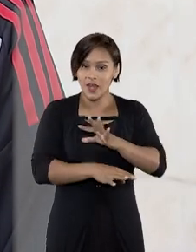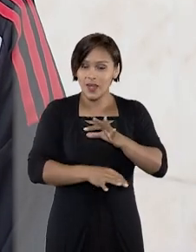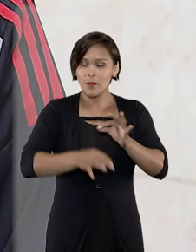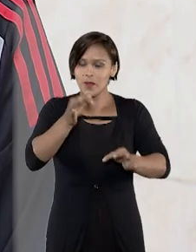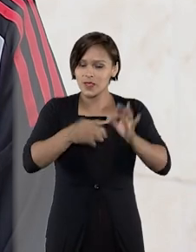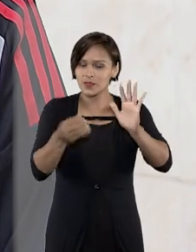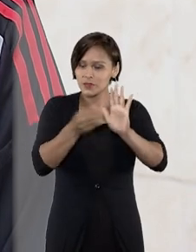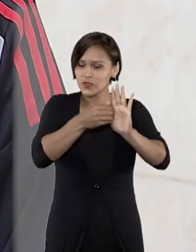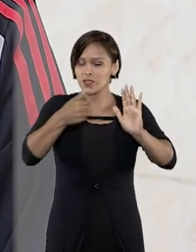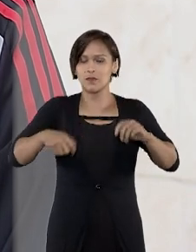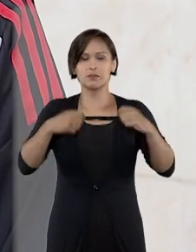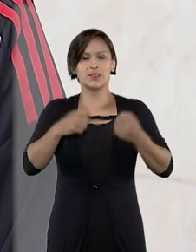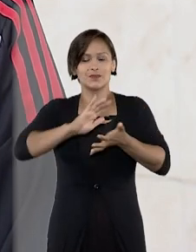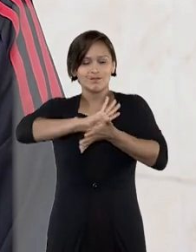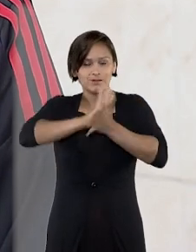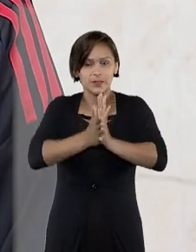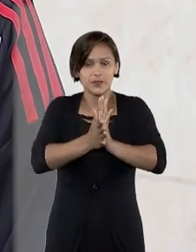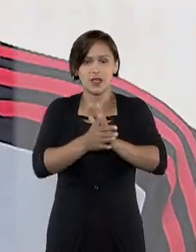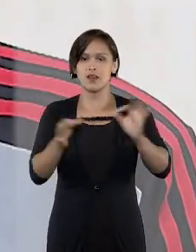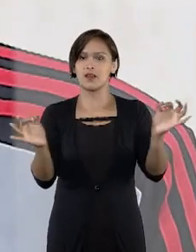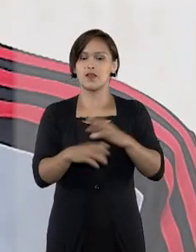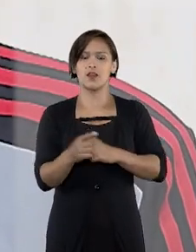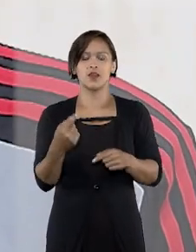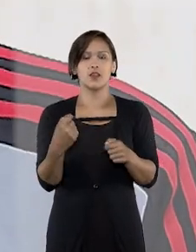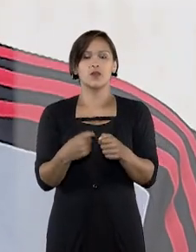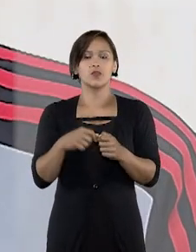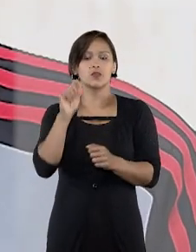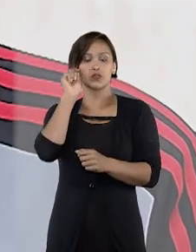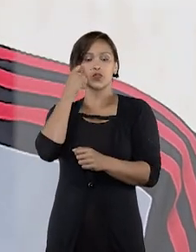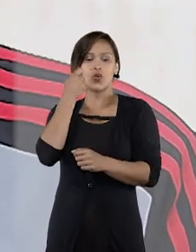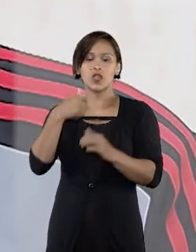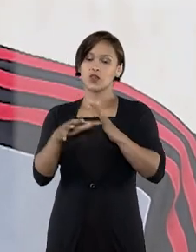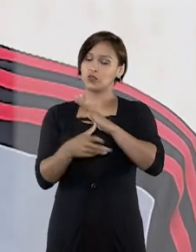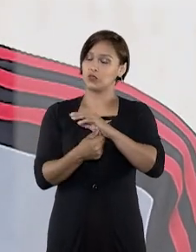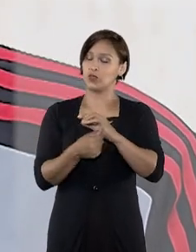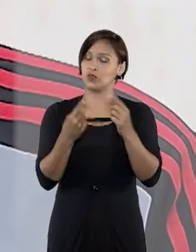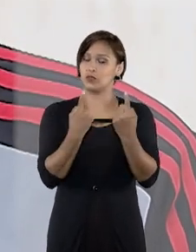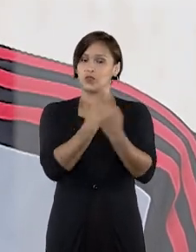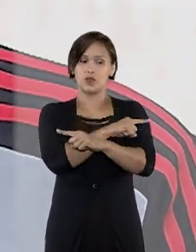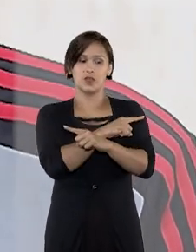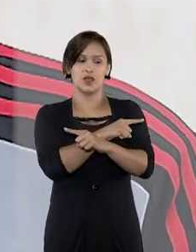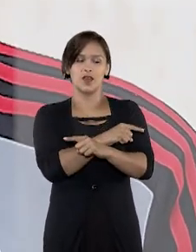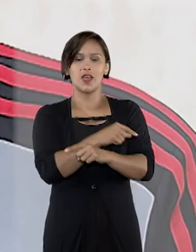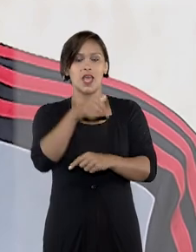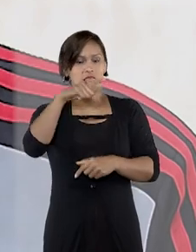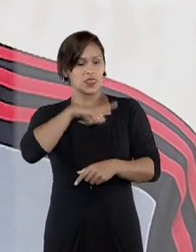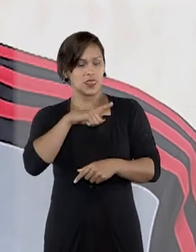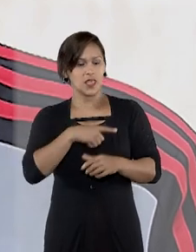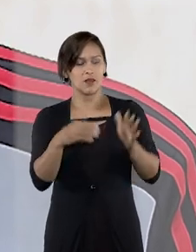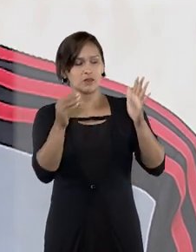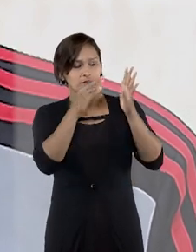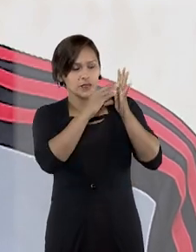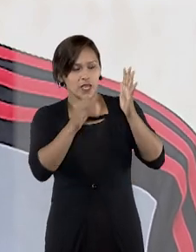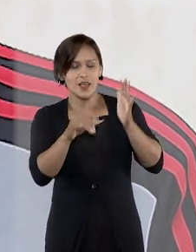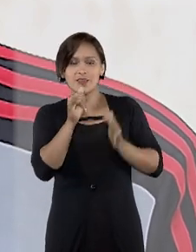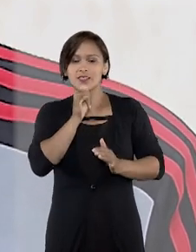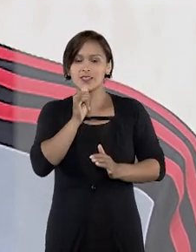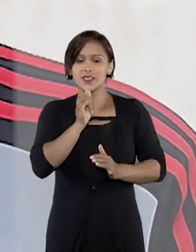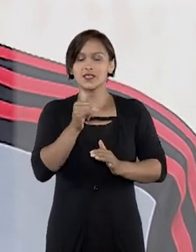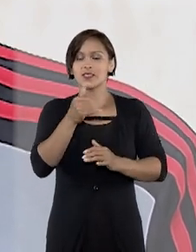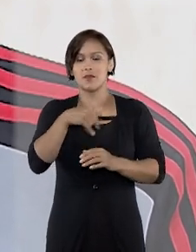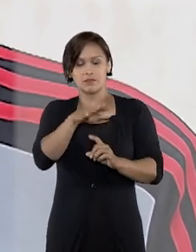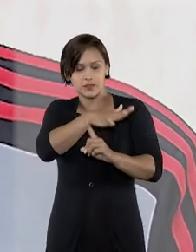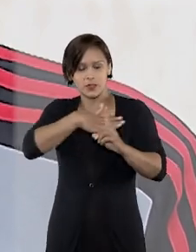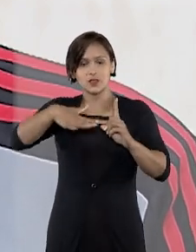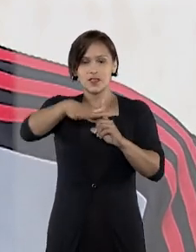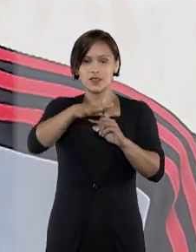injustiça no Brasil, tem que acabar o preconceito, né? Não é porque eu sou negro que eu sou bandido, muito pelo contrário. Tem muitos negros aí que são exemplos